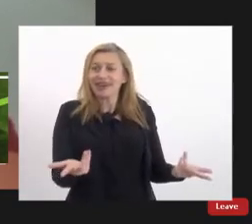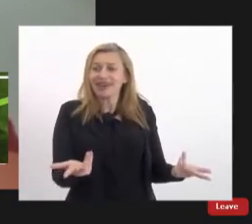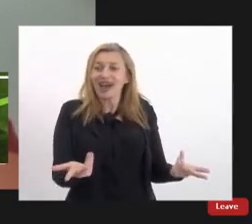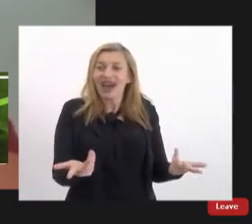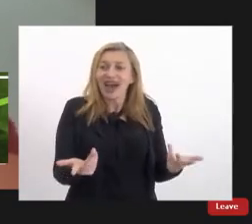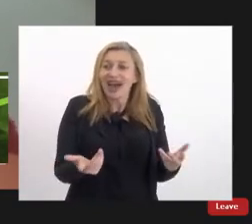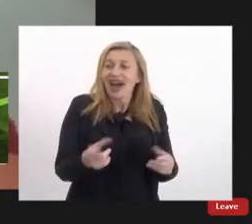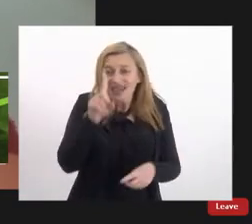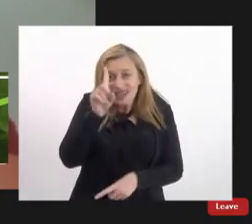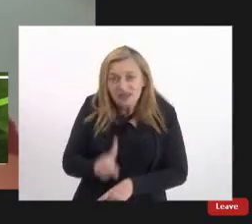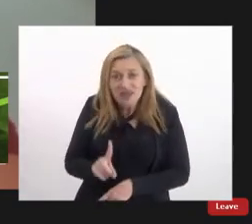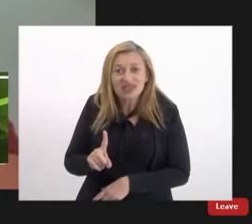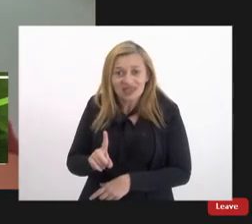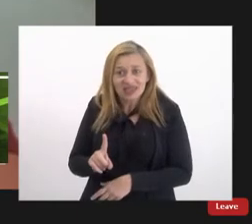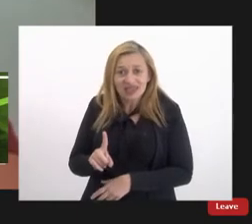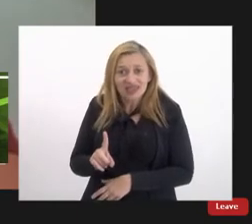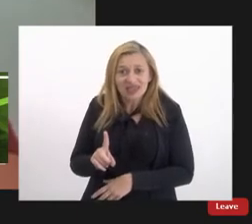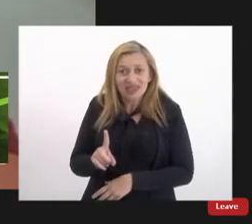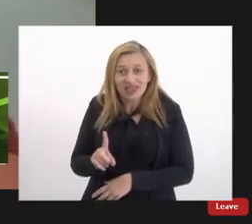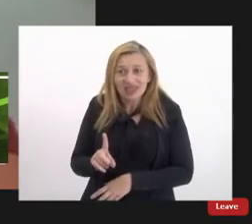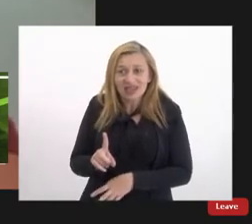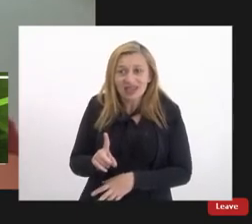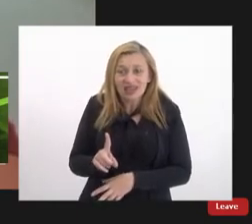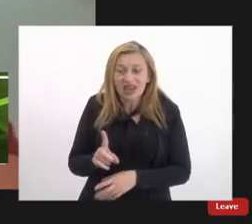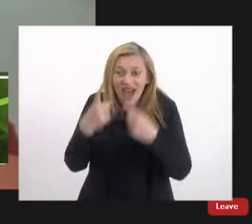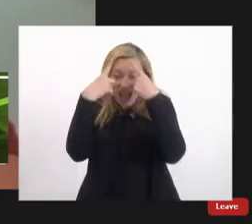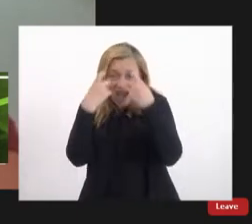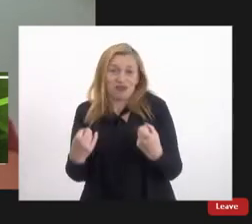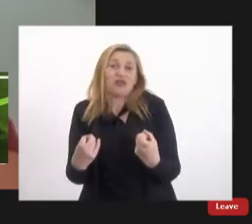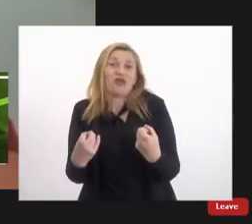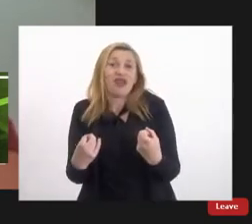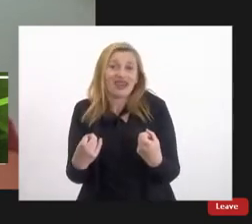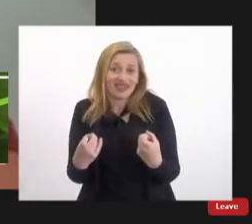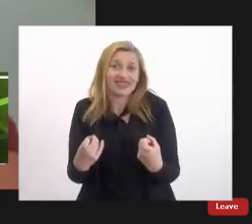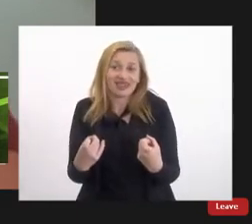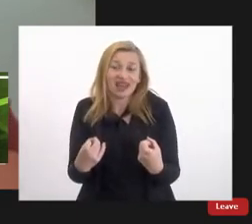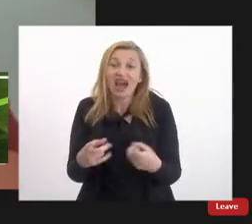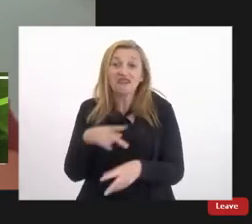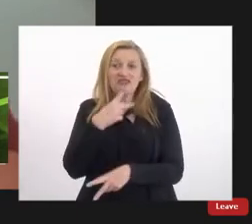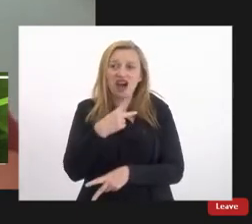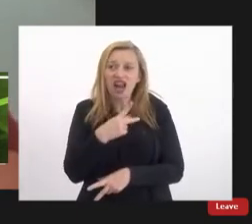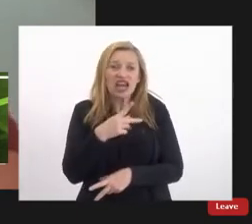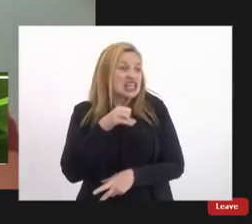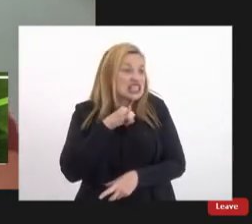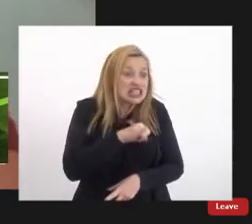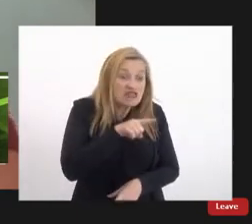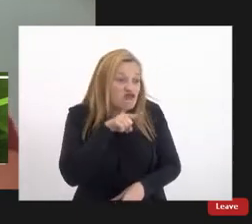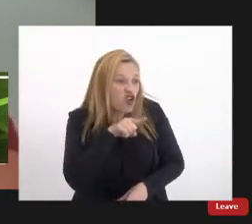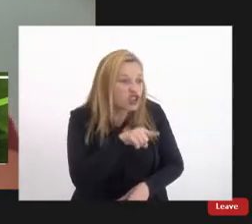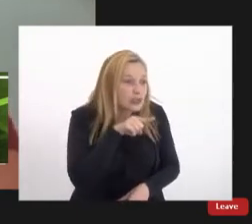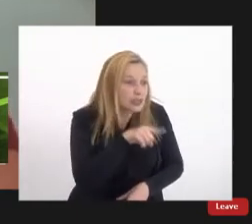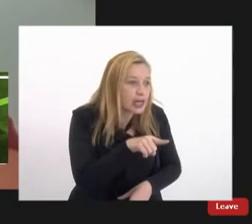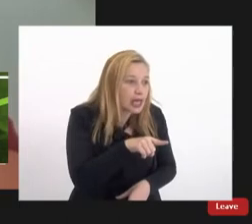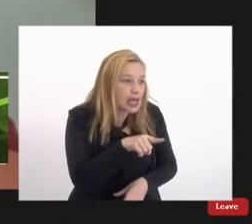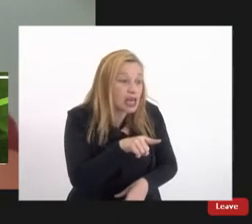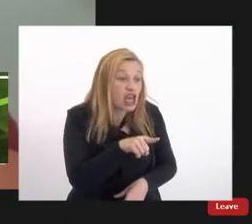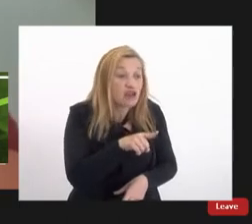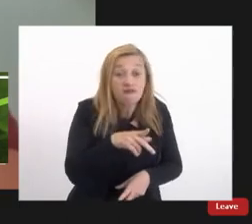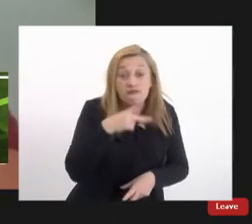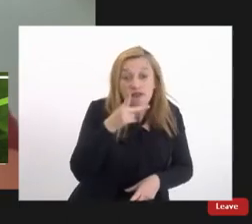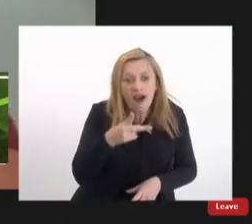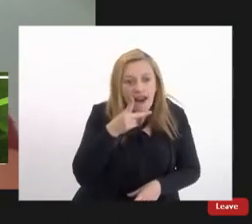deficiências potencializam a violência e ainda falam assim se vocês contarem